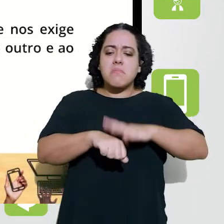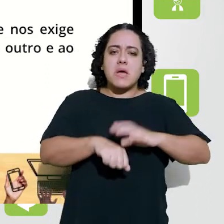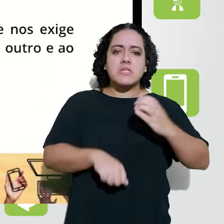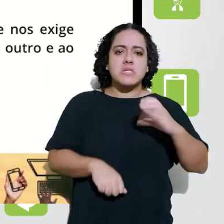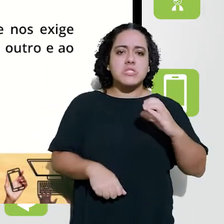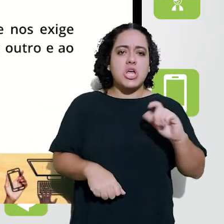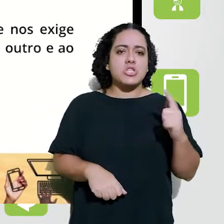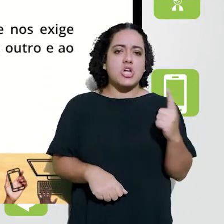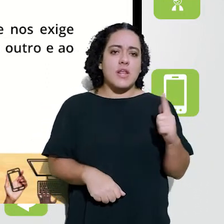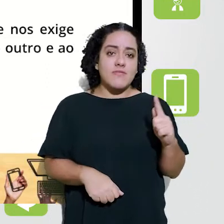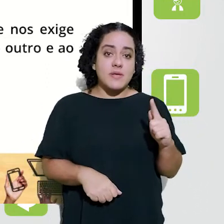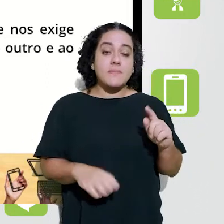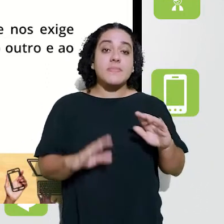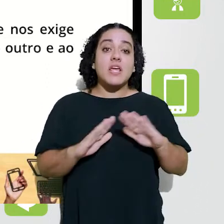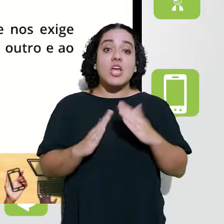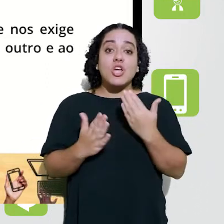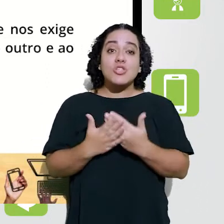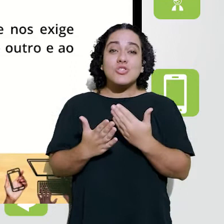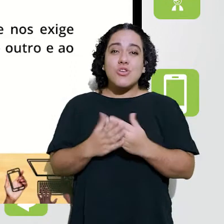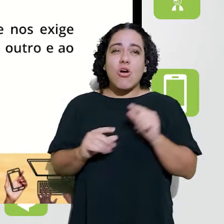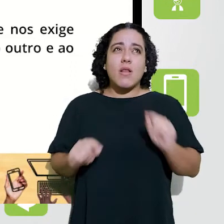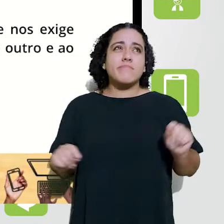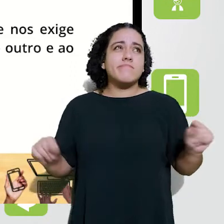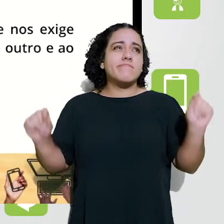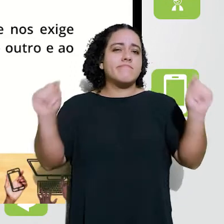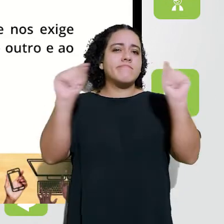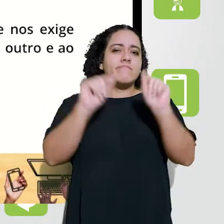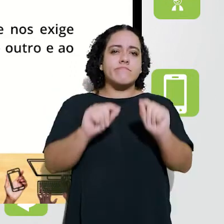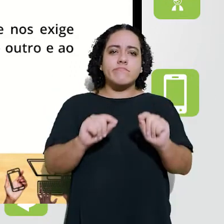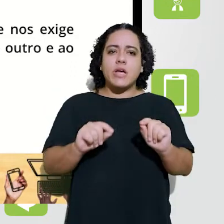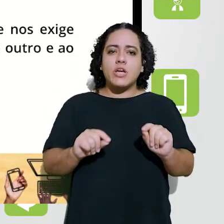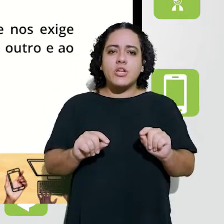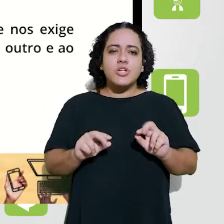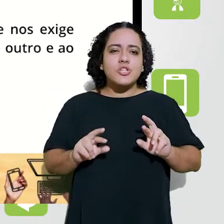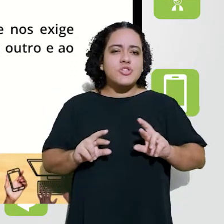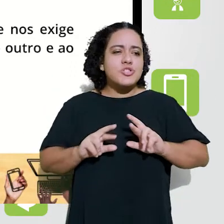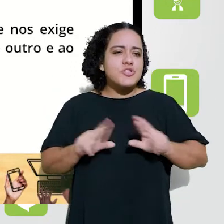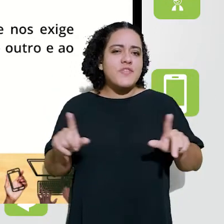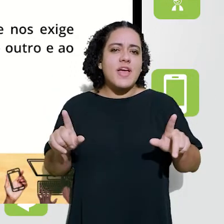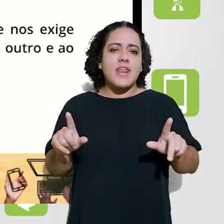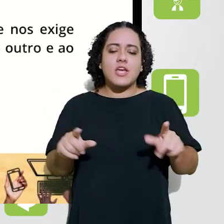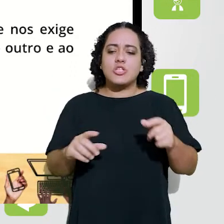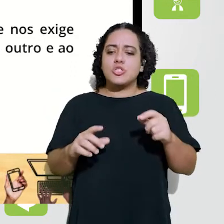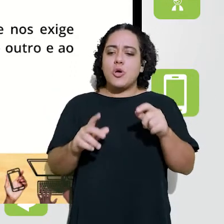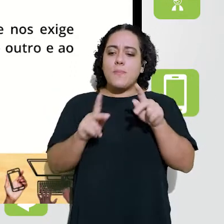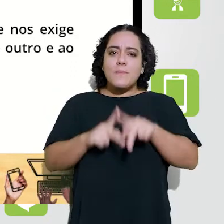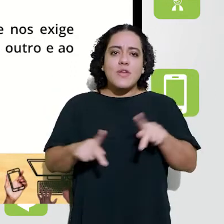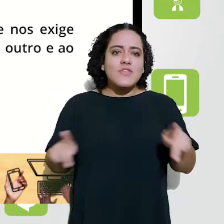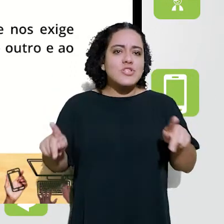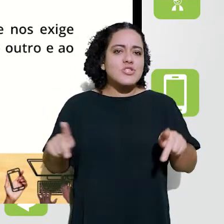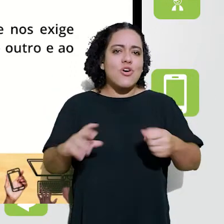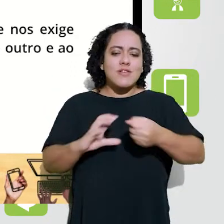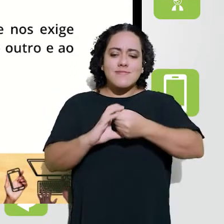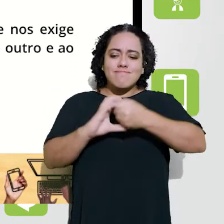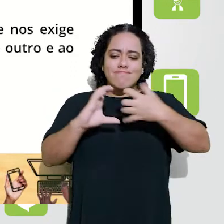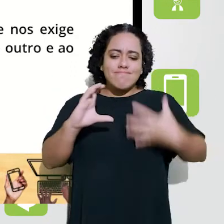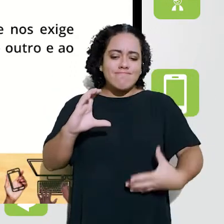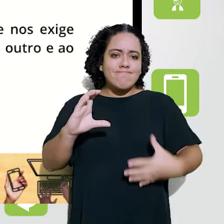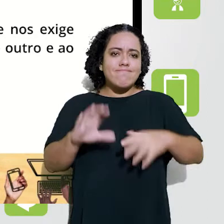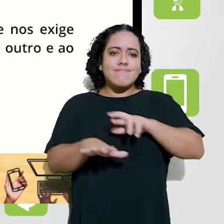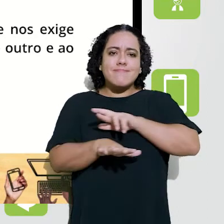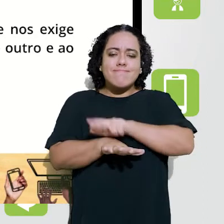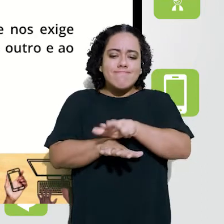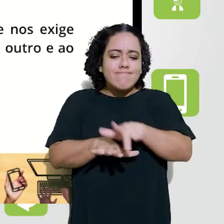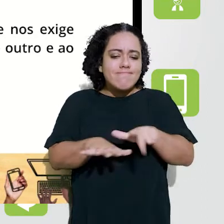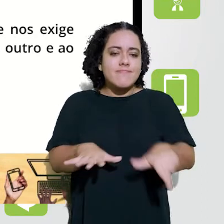química, matemática, história e geografia, né? De escolas com perfis demográficos bem variados, professores com perfis,